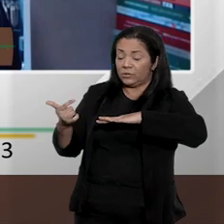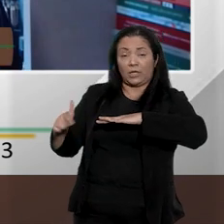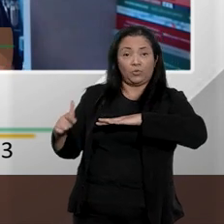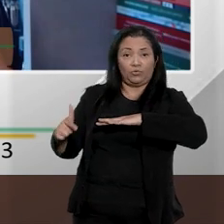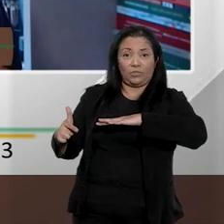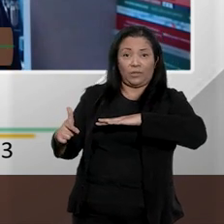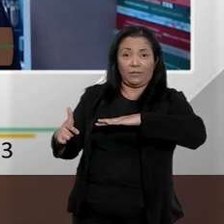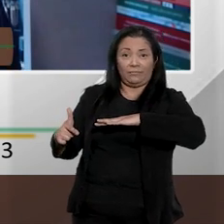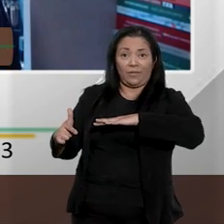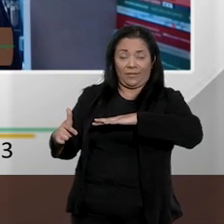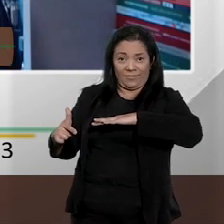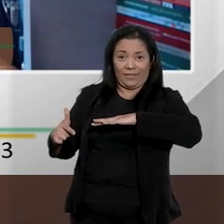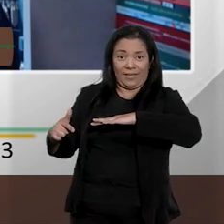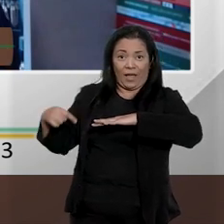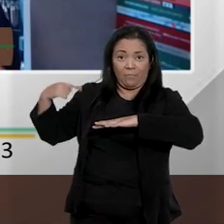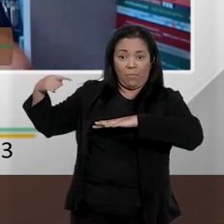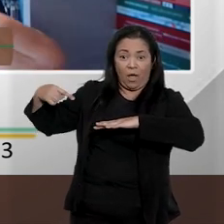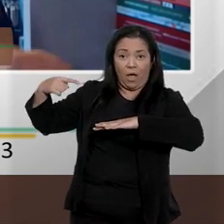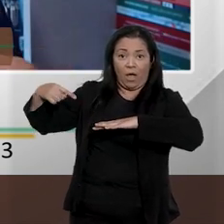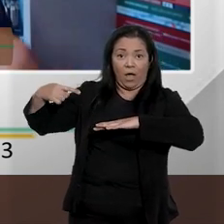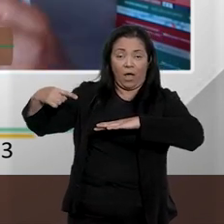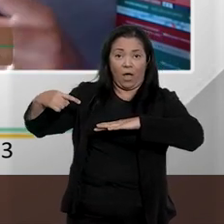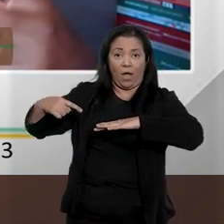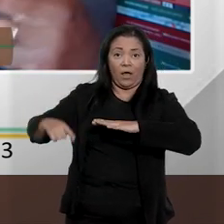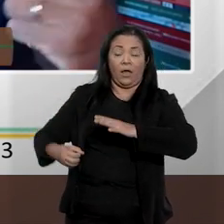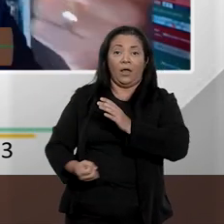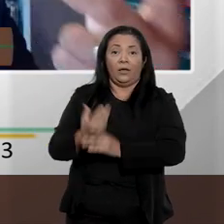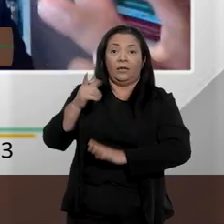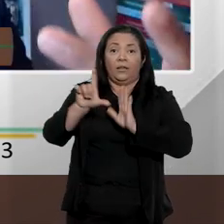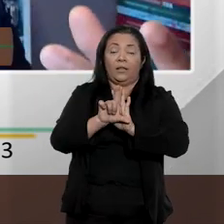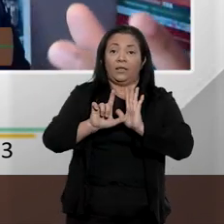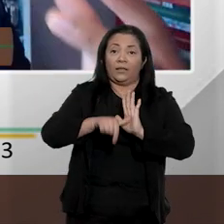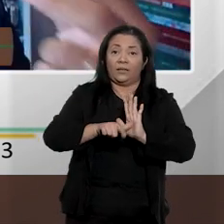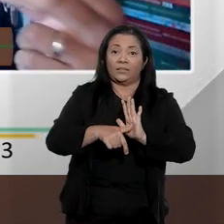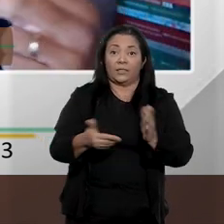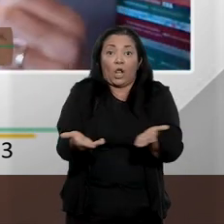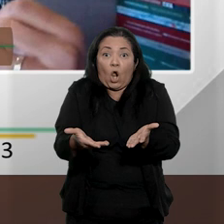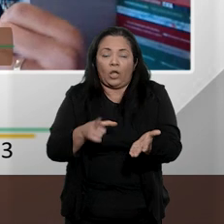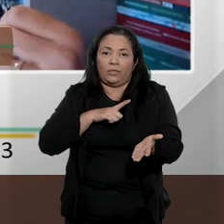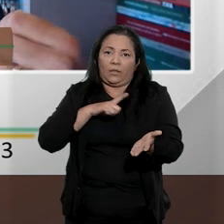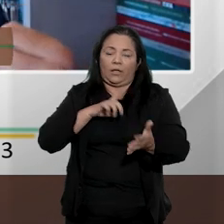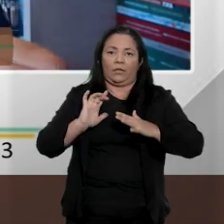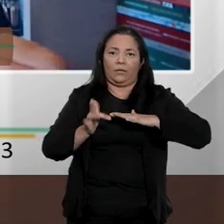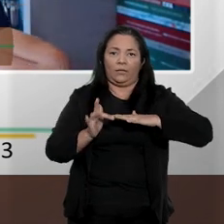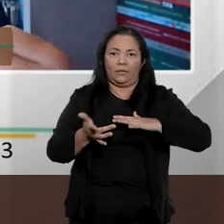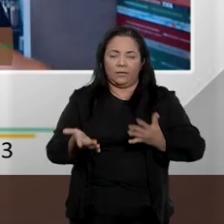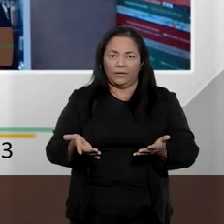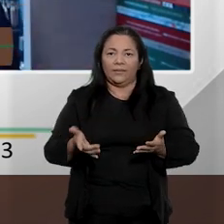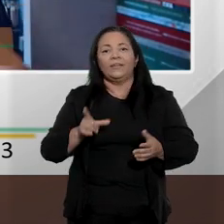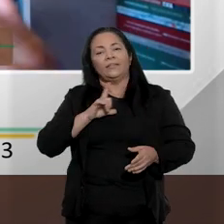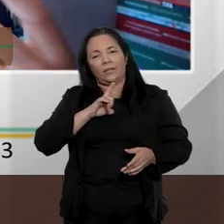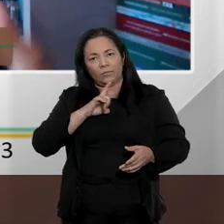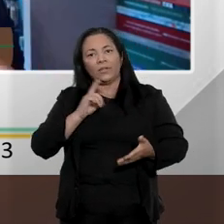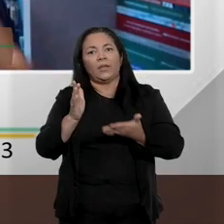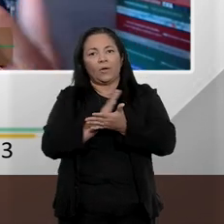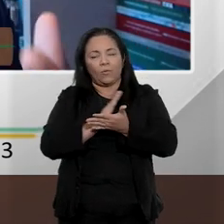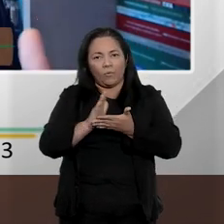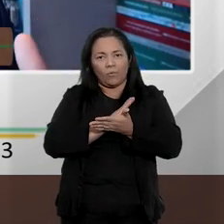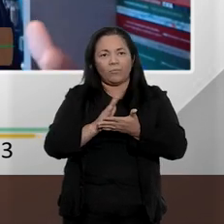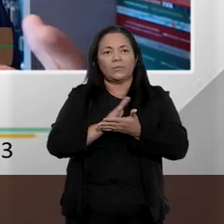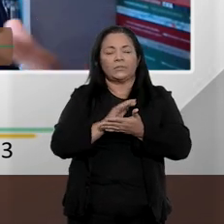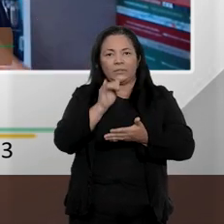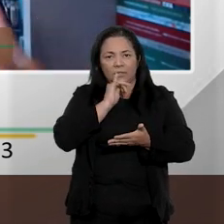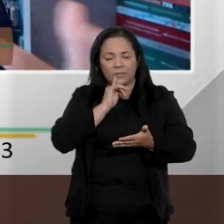já trouxesse a punição um pouco mais grave para aquelas situações em que a